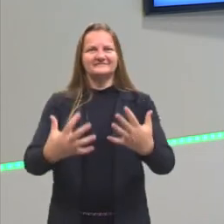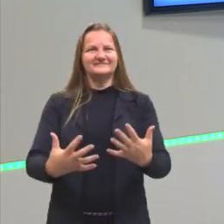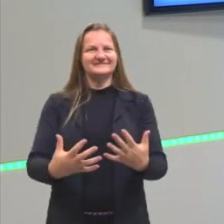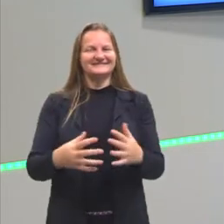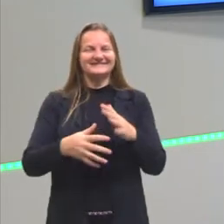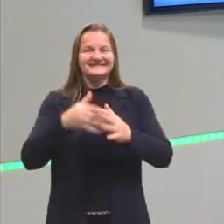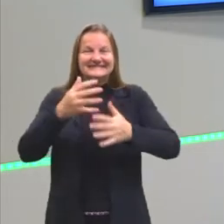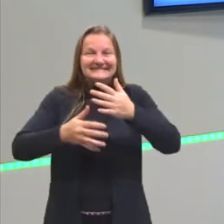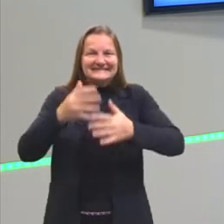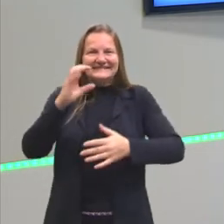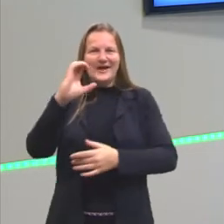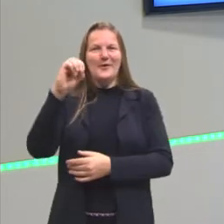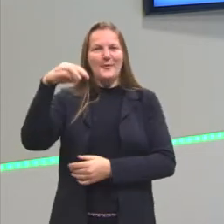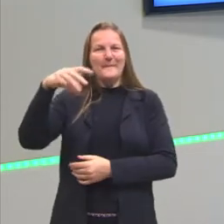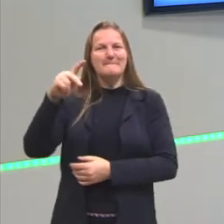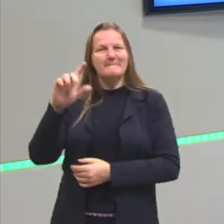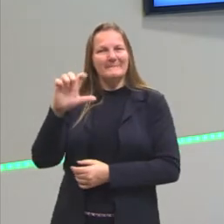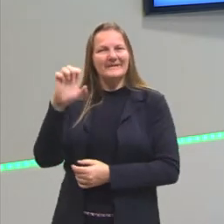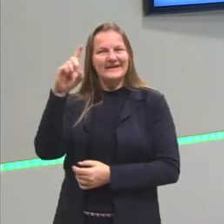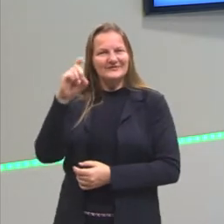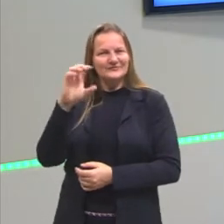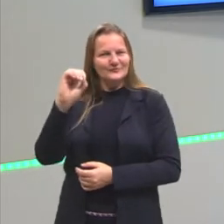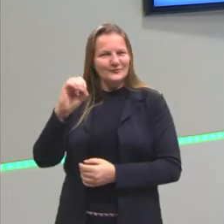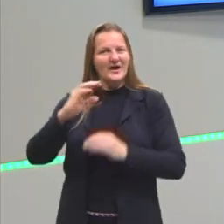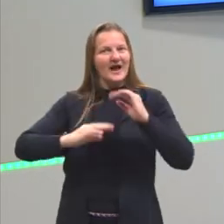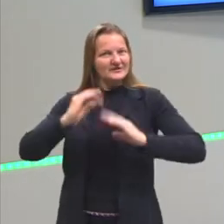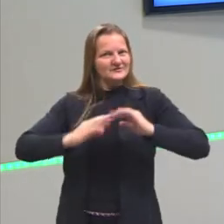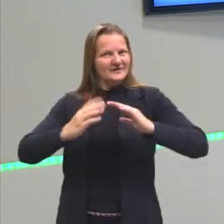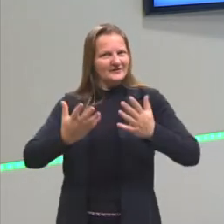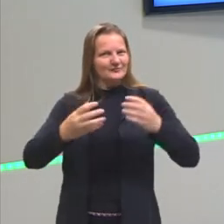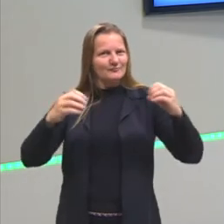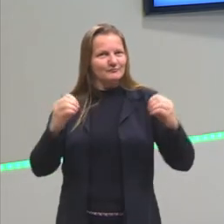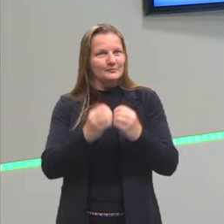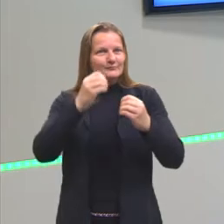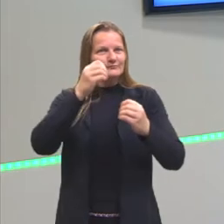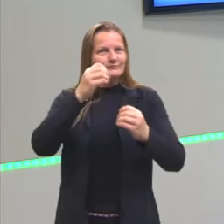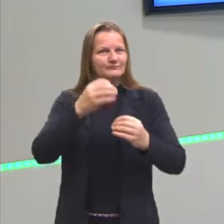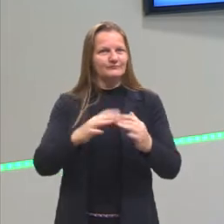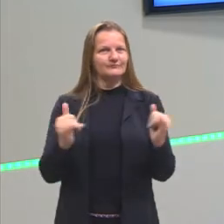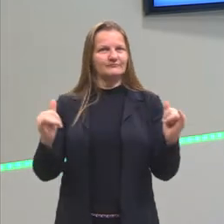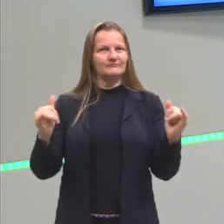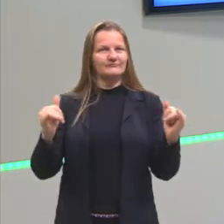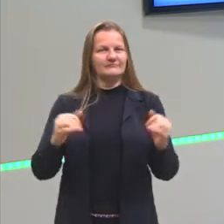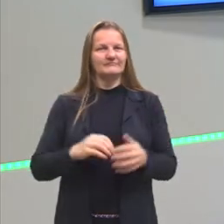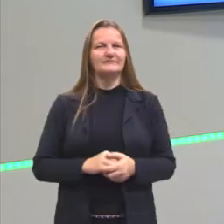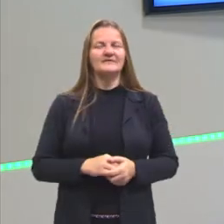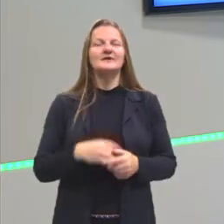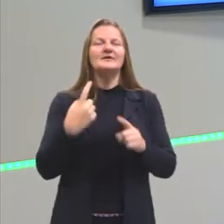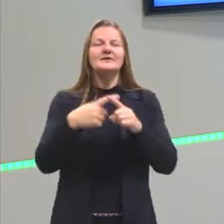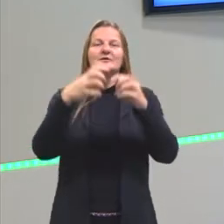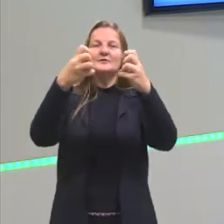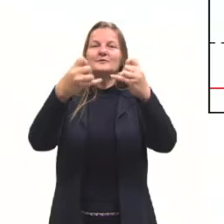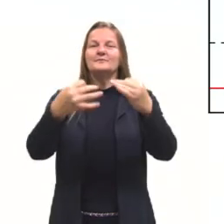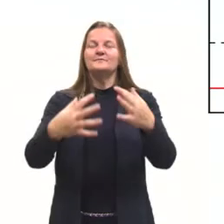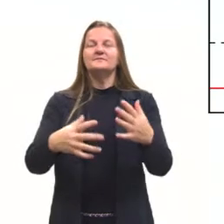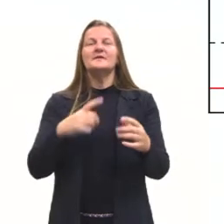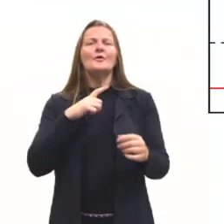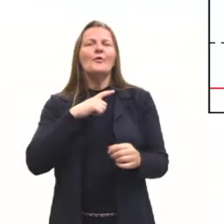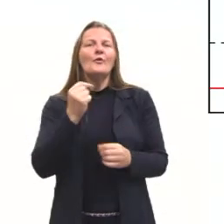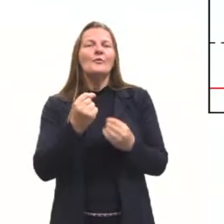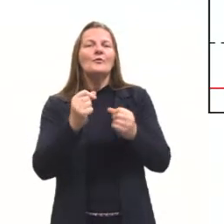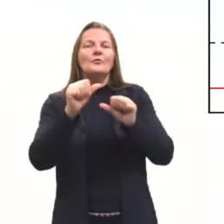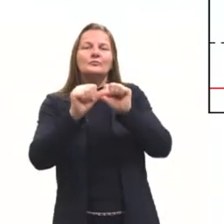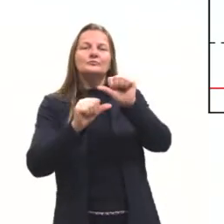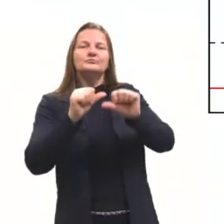complexo ativado. A gente vai entender, então, o que é esse complexo ativado. O complexo ativado é o estado de